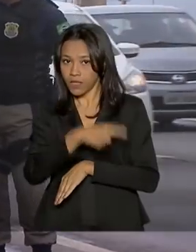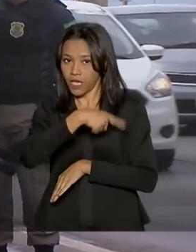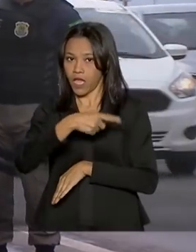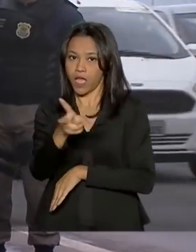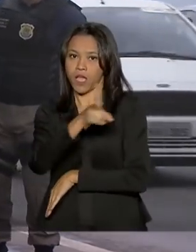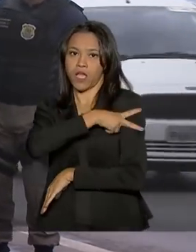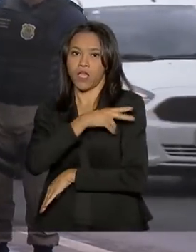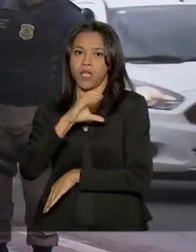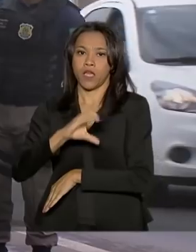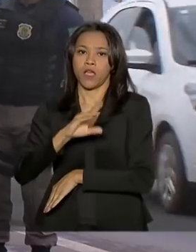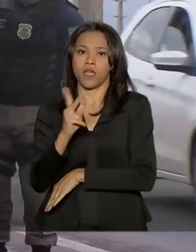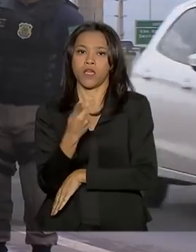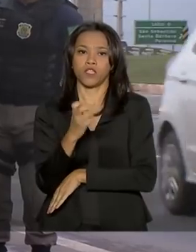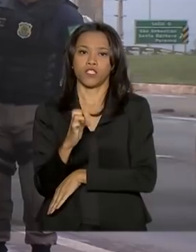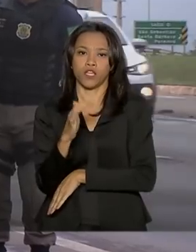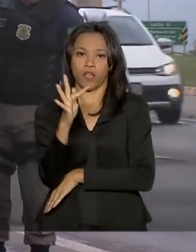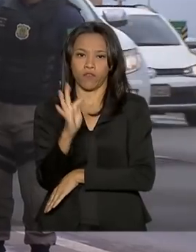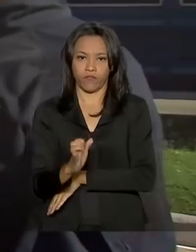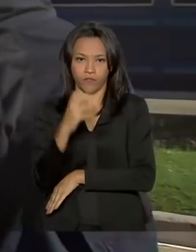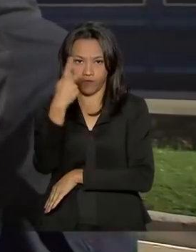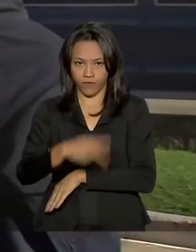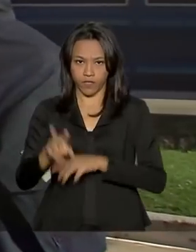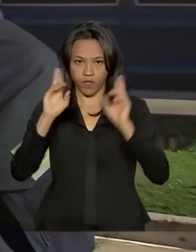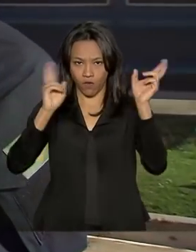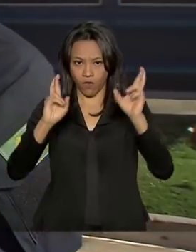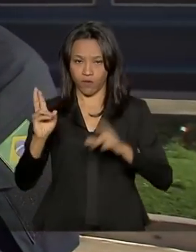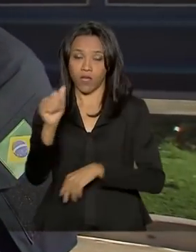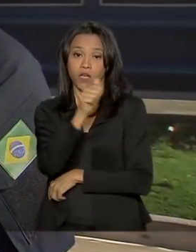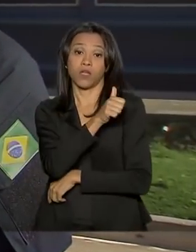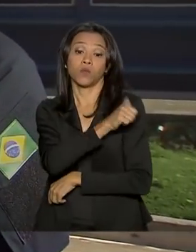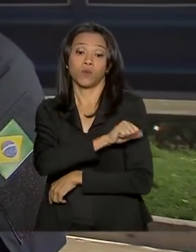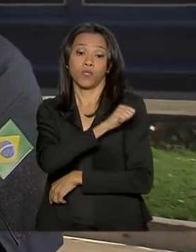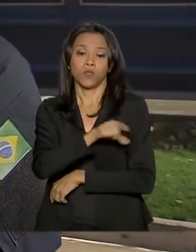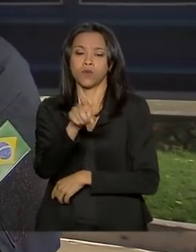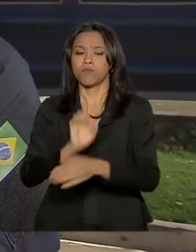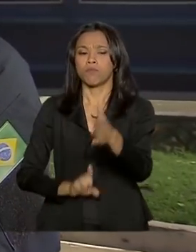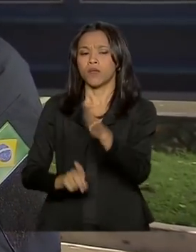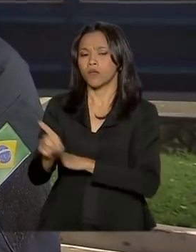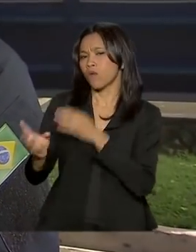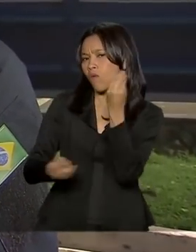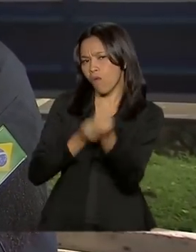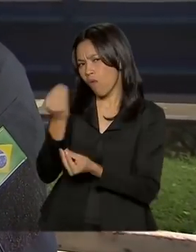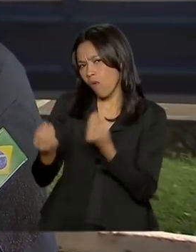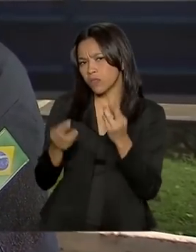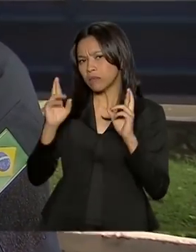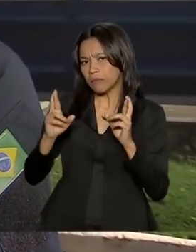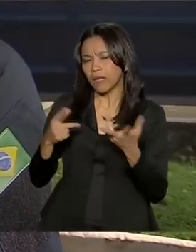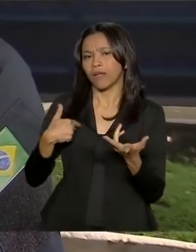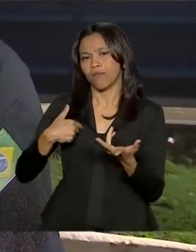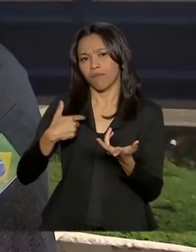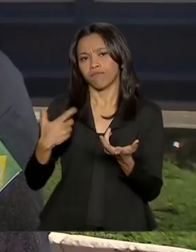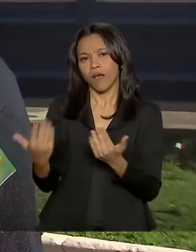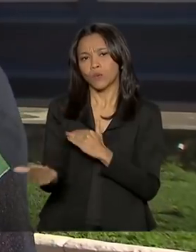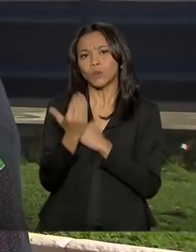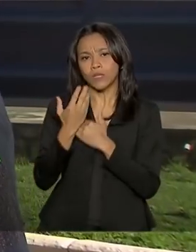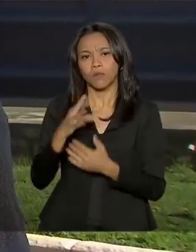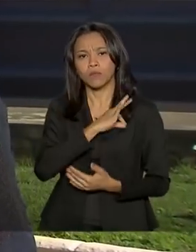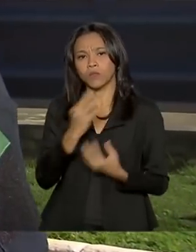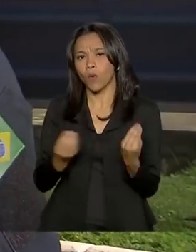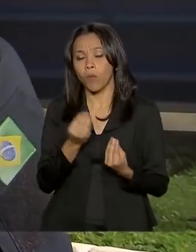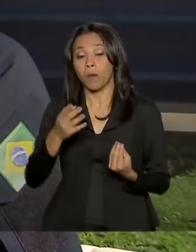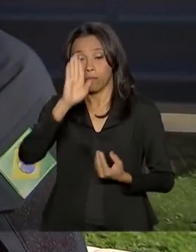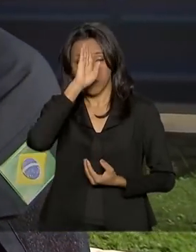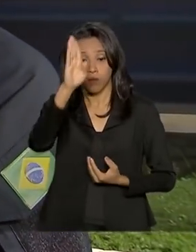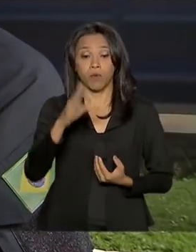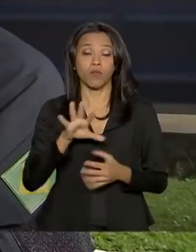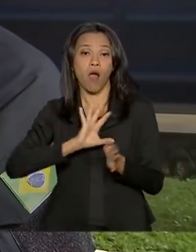sessão de operações da Polícia Rodoviária, no Rio de Janeiro. Marcelo, que tipo de crimes a Polícia Rodoviária espera combater por meio desse canal no WhatsApp? Principalmente o roubo